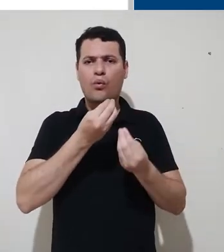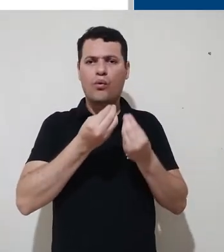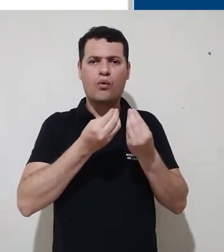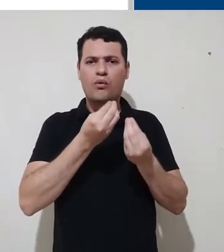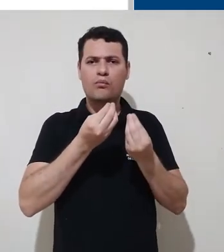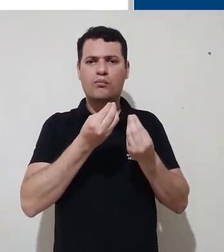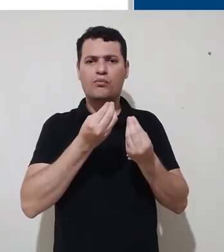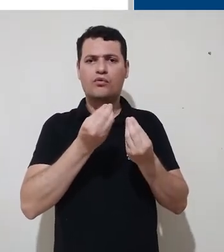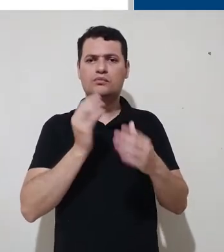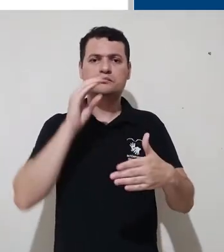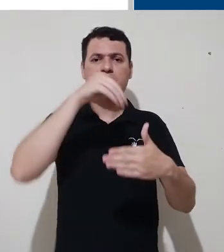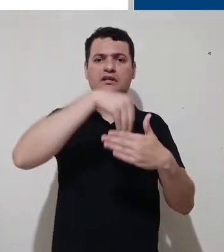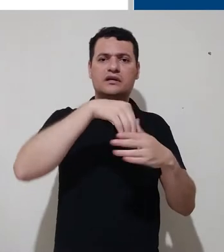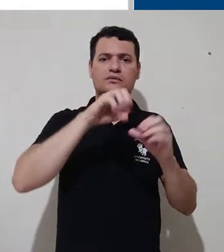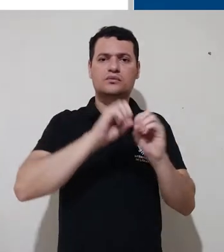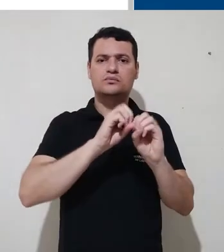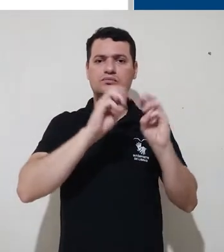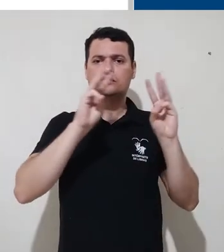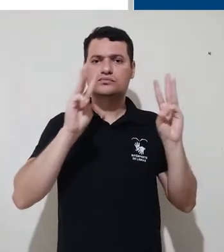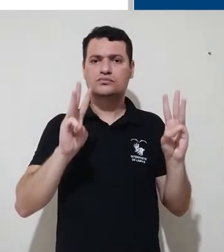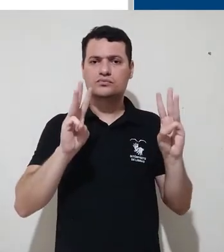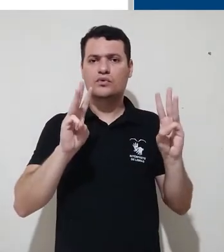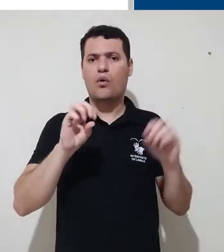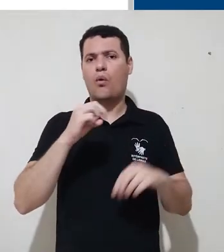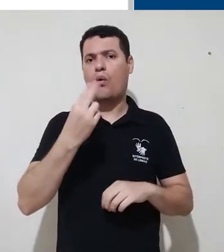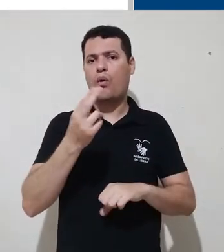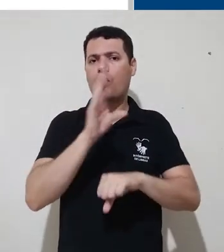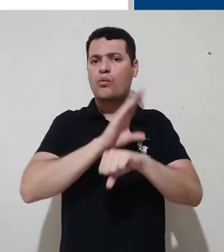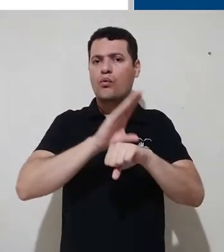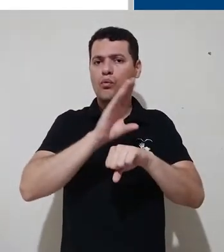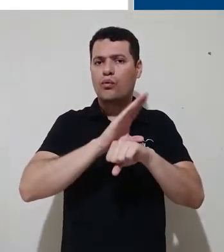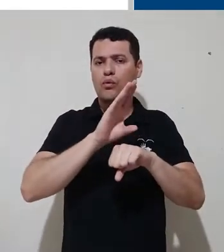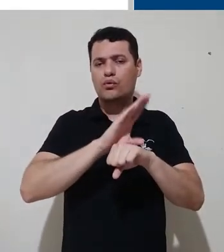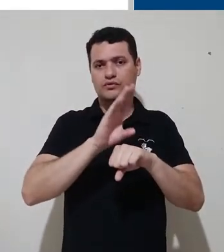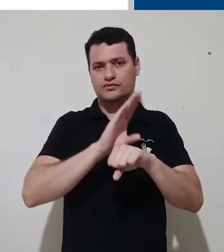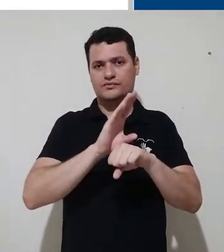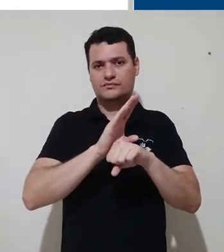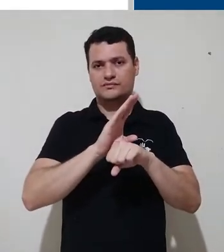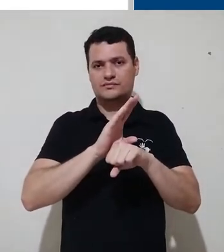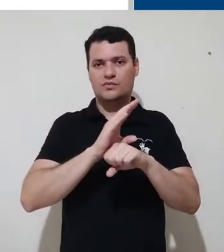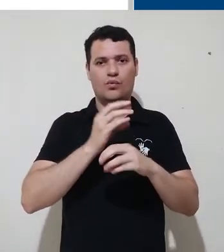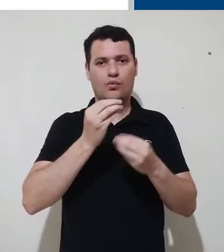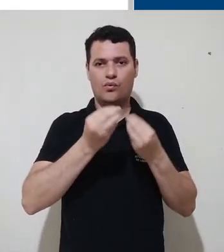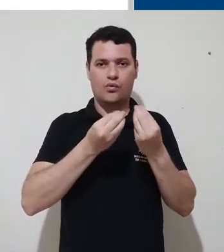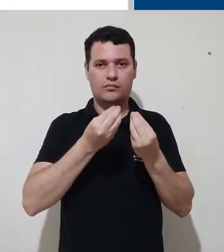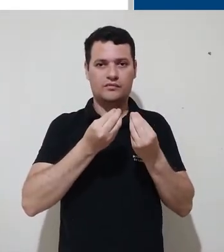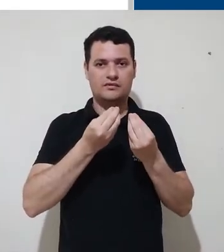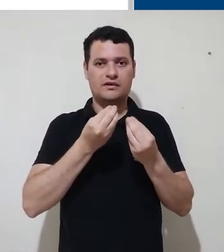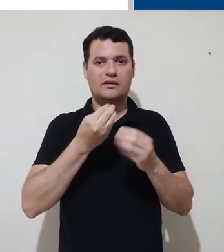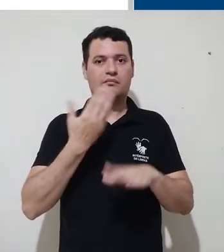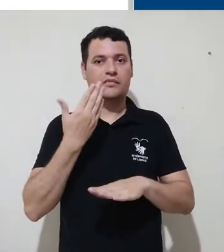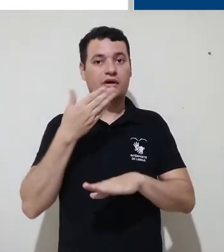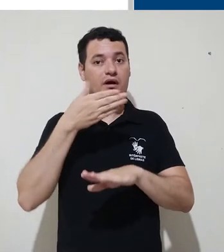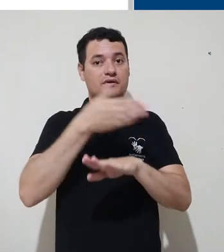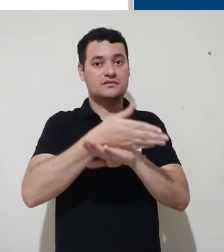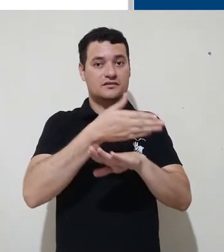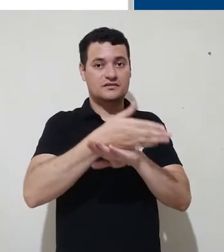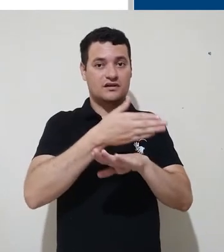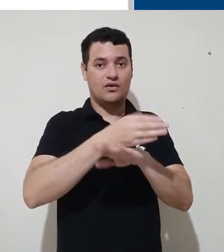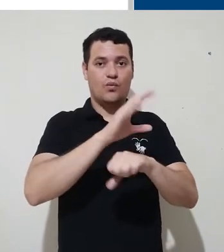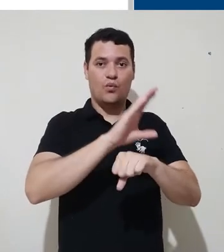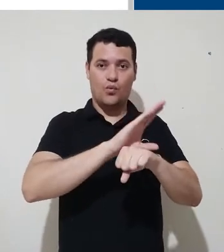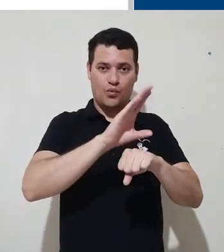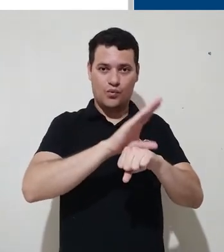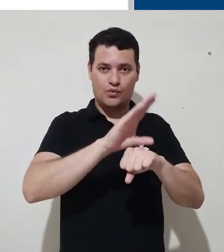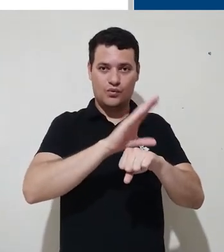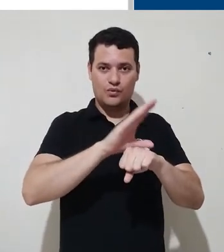importantes dentro de um curso ou disciplina dentro da plataforma. Para acessarmos o curso